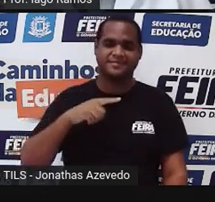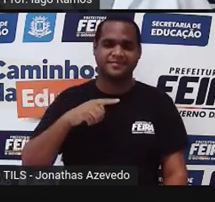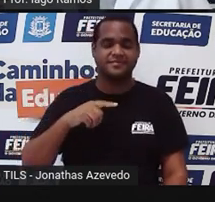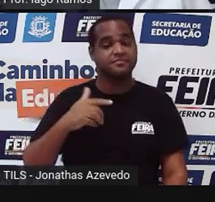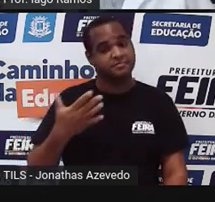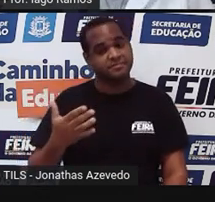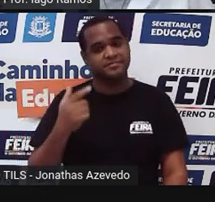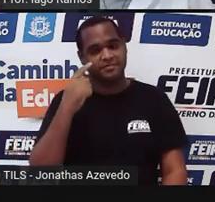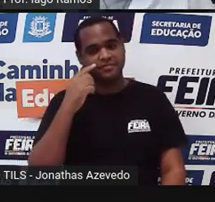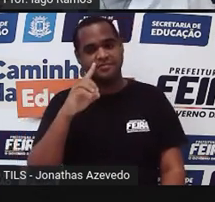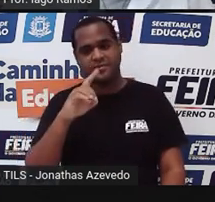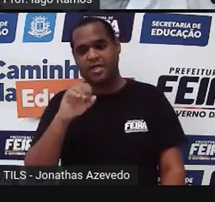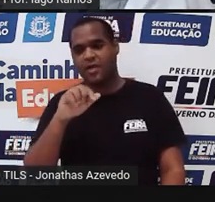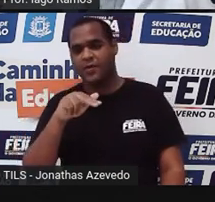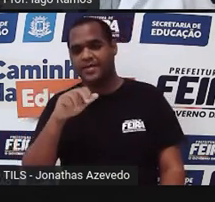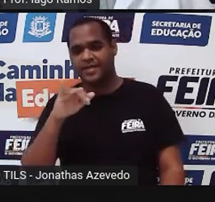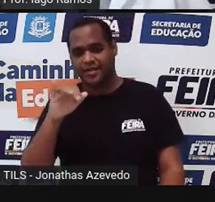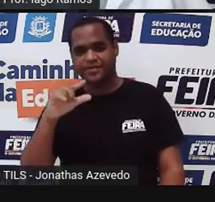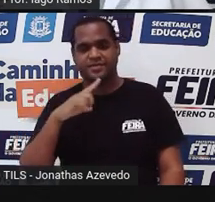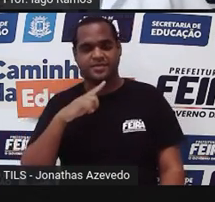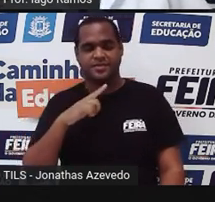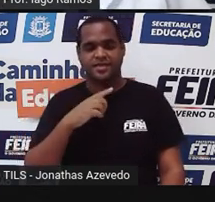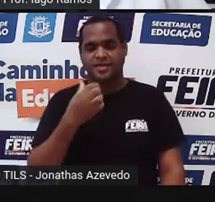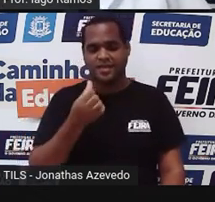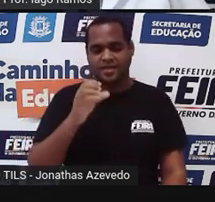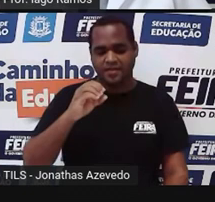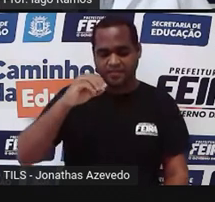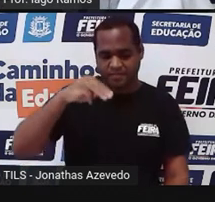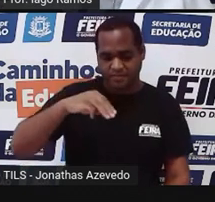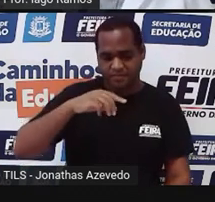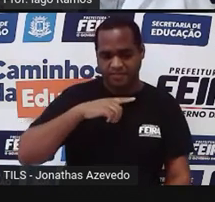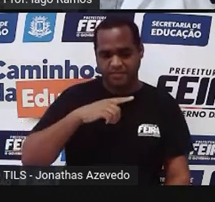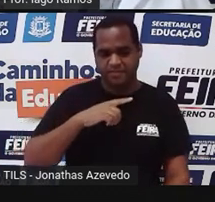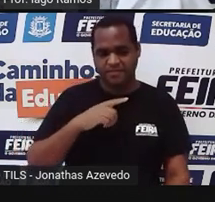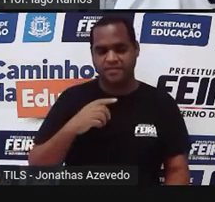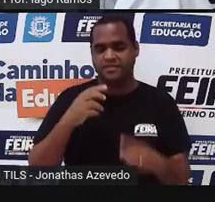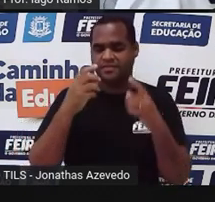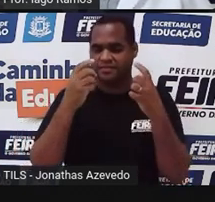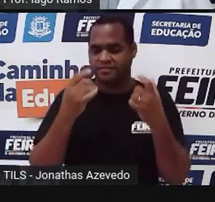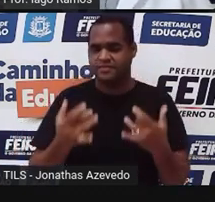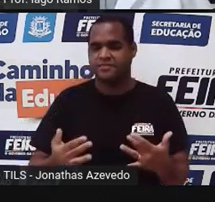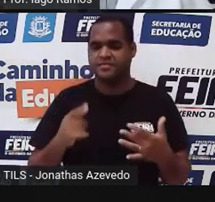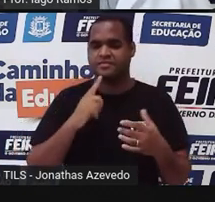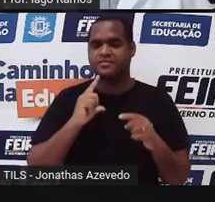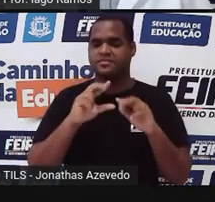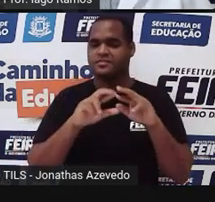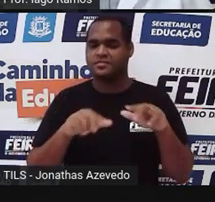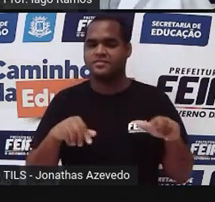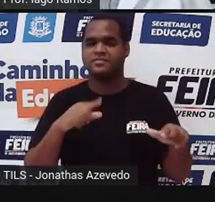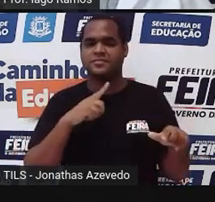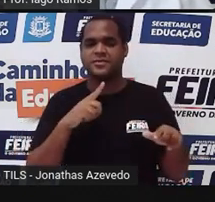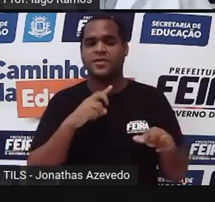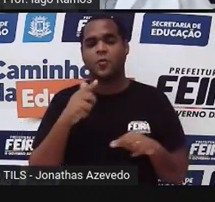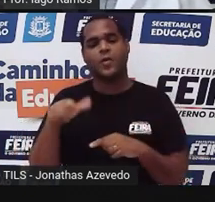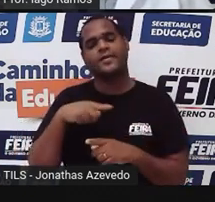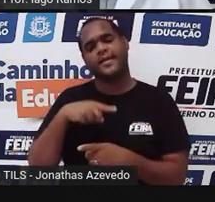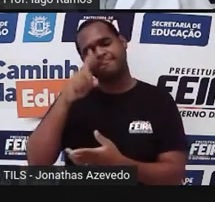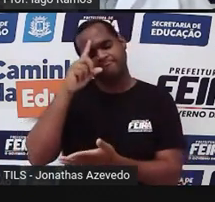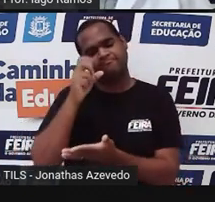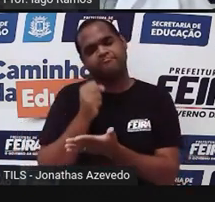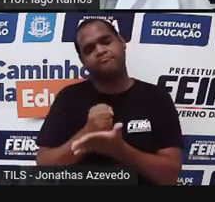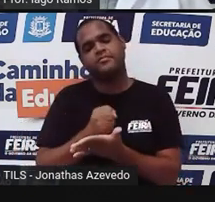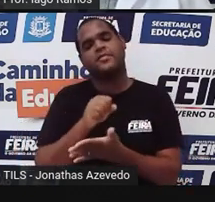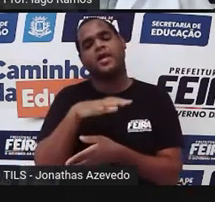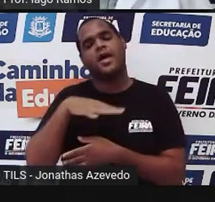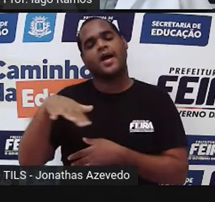diagonais 6 centímetros vai ser a menor 8 centímetros vai ser a maior e aí com essas diagonais determine o valor da